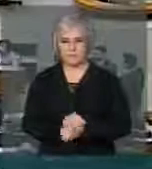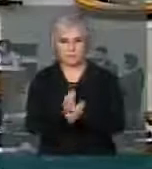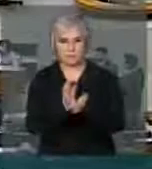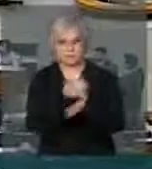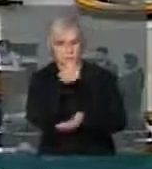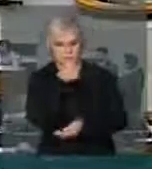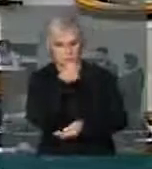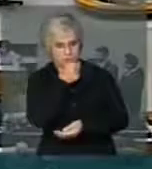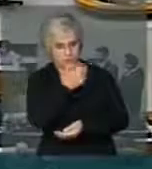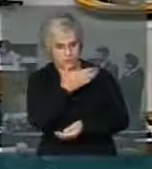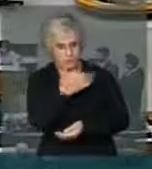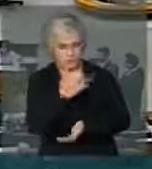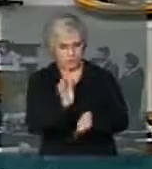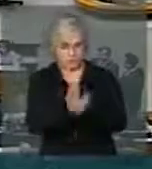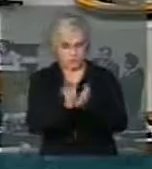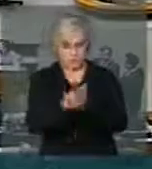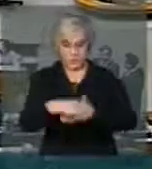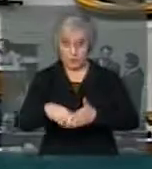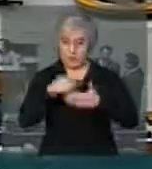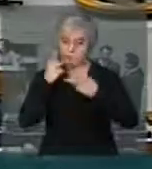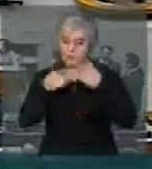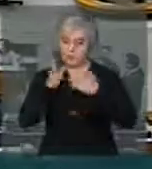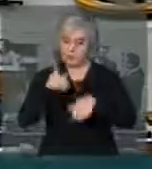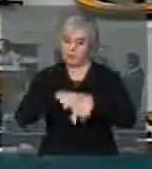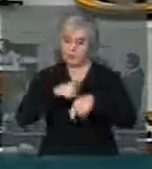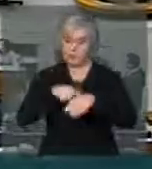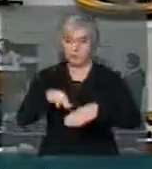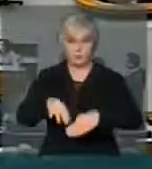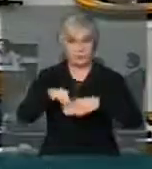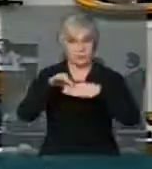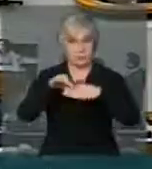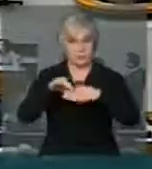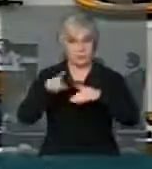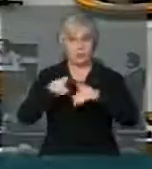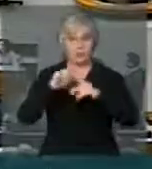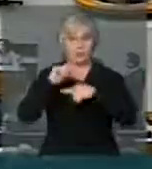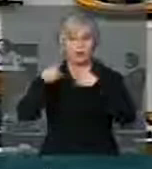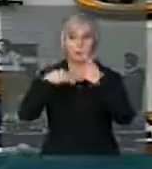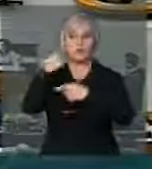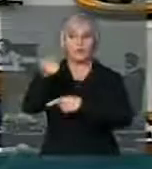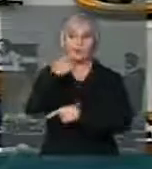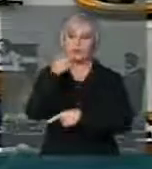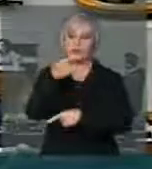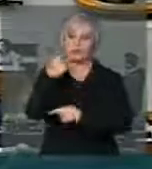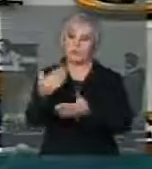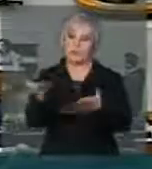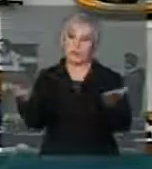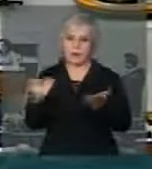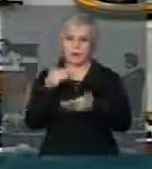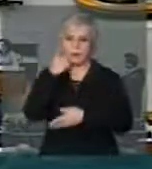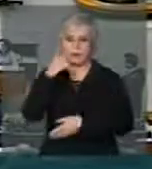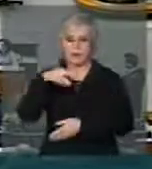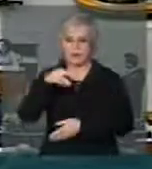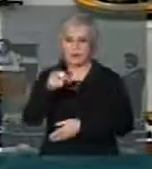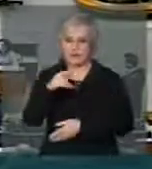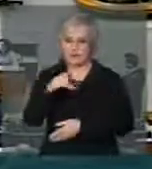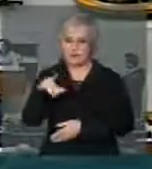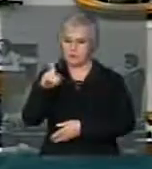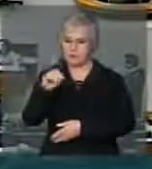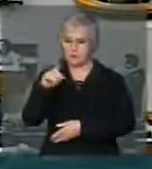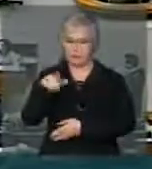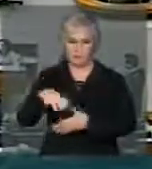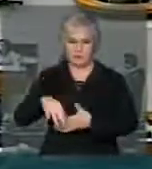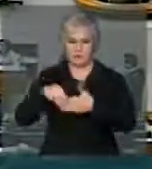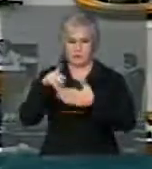Eles usaram o tempo de liderança, ainda há alguns outros inscritos, mas vão ficar para depois. Agora o deputado Marcelo Aro, que é líder do